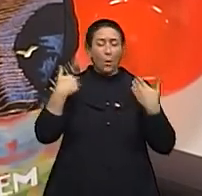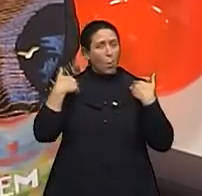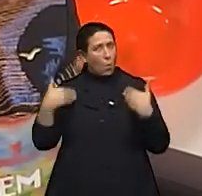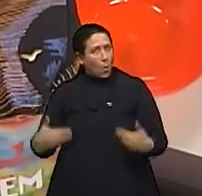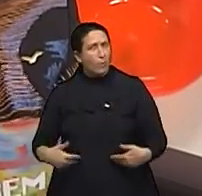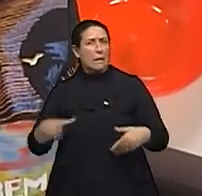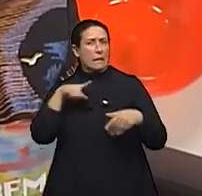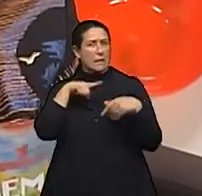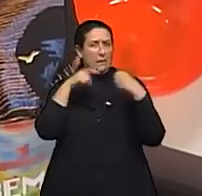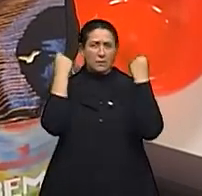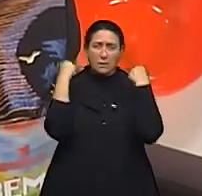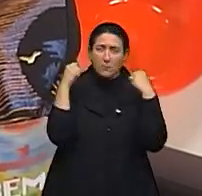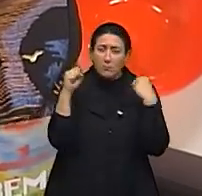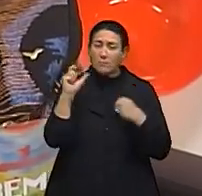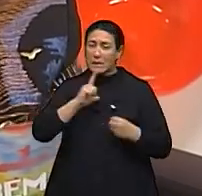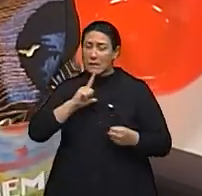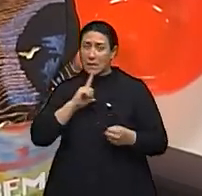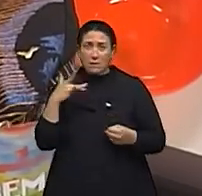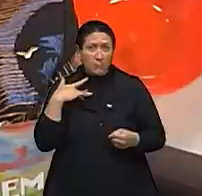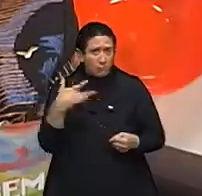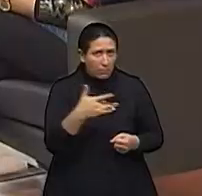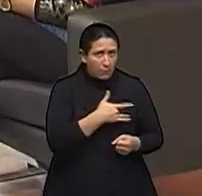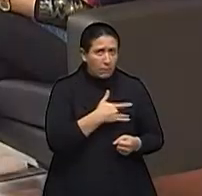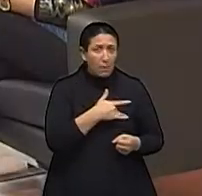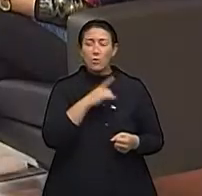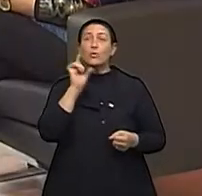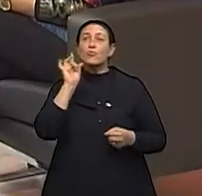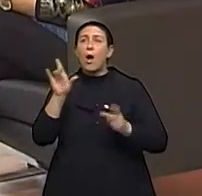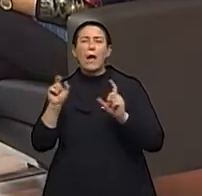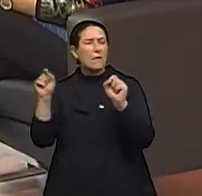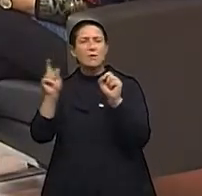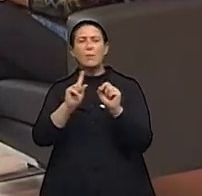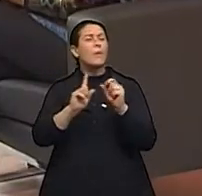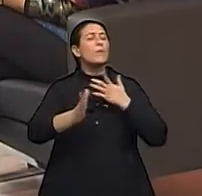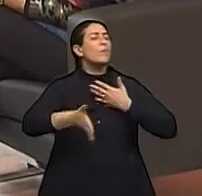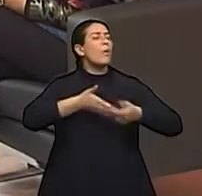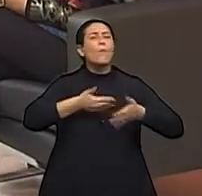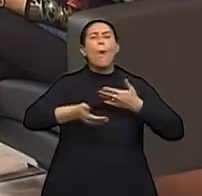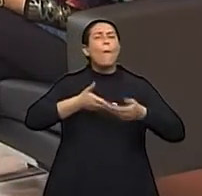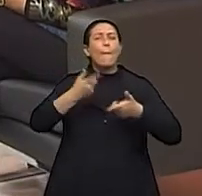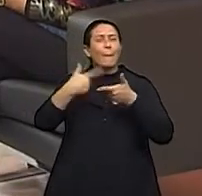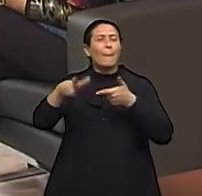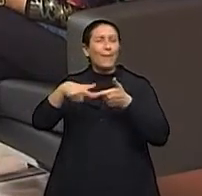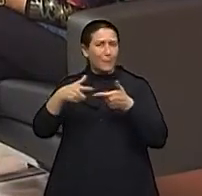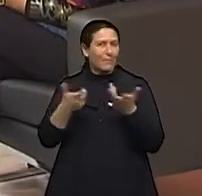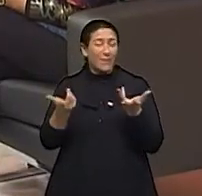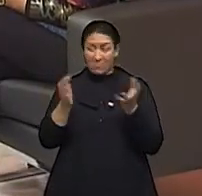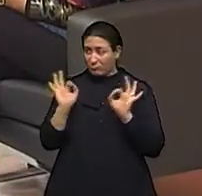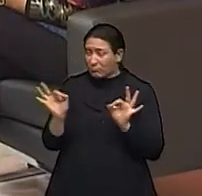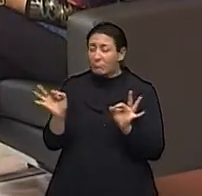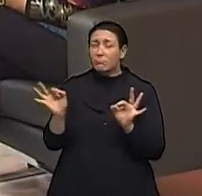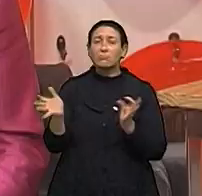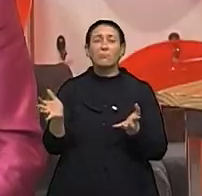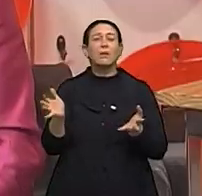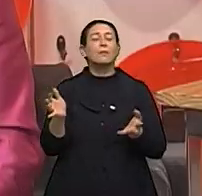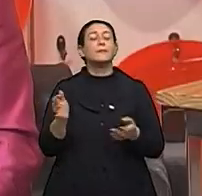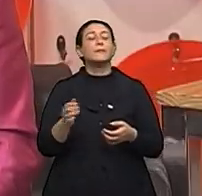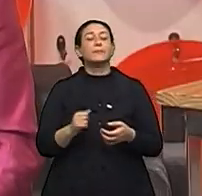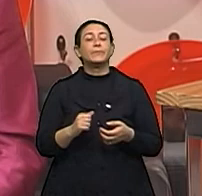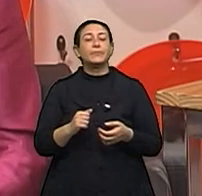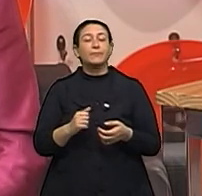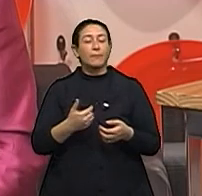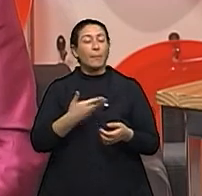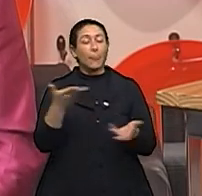faz exercício, um corpo que é saudável, não só para o câncer, para toda, é um corpo mais sadio, né, doutora? A gente hoje está